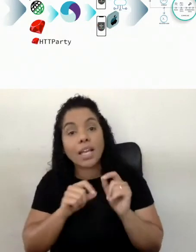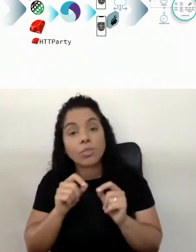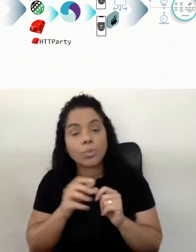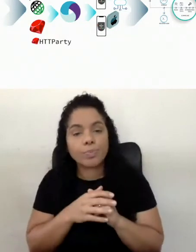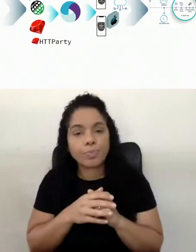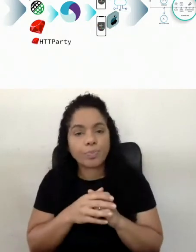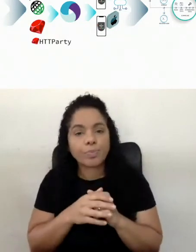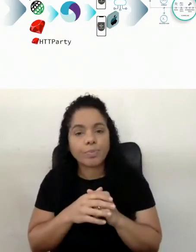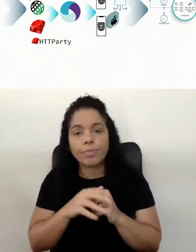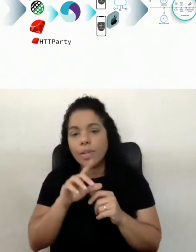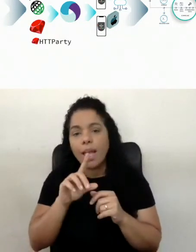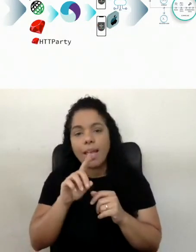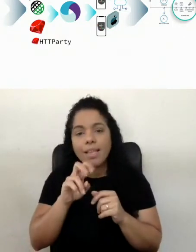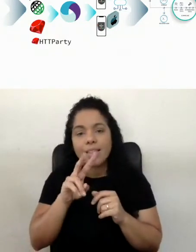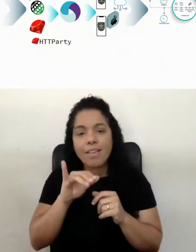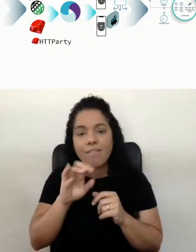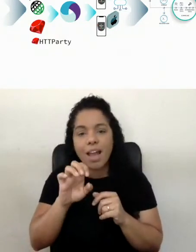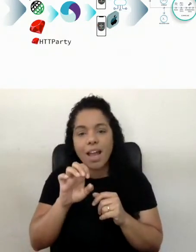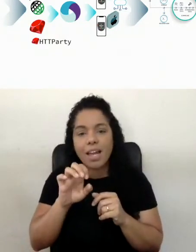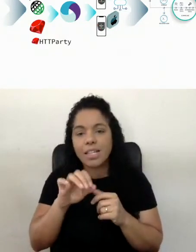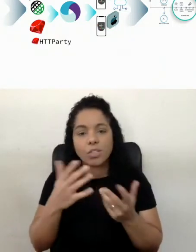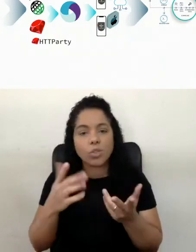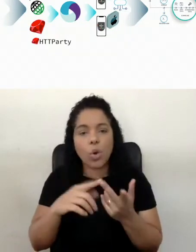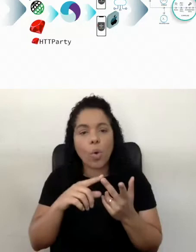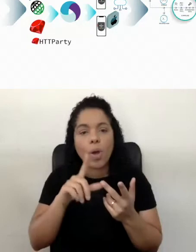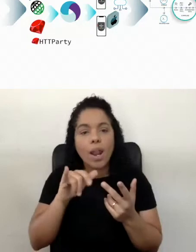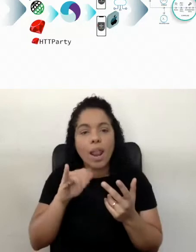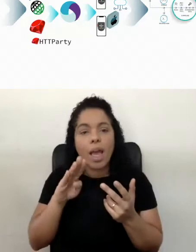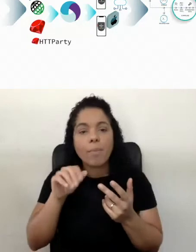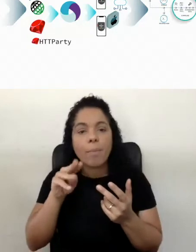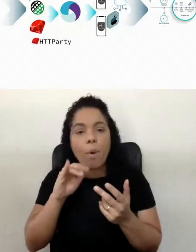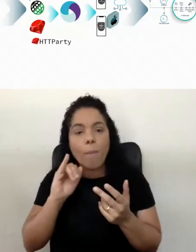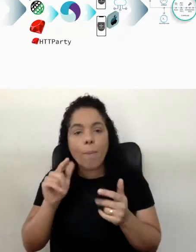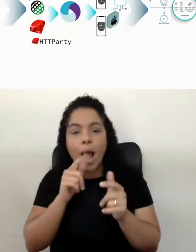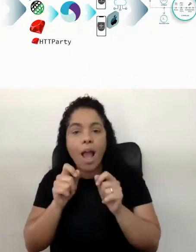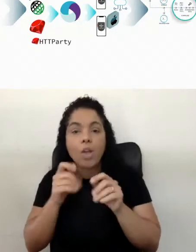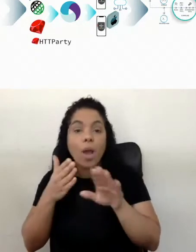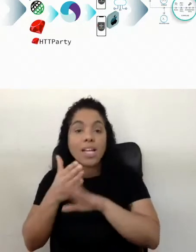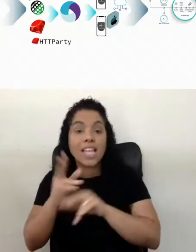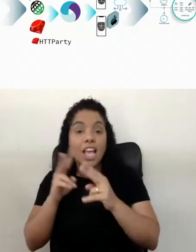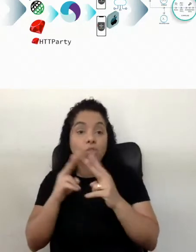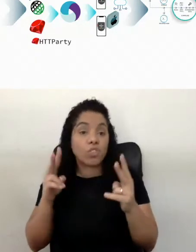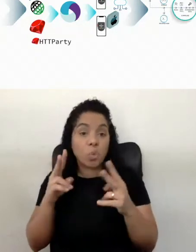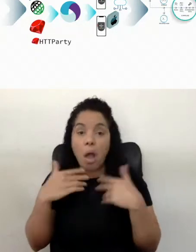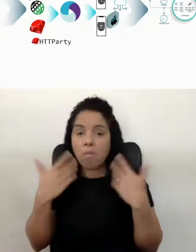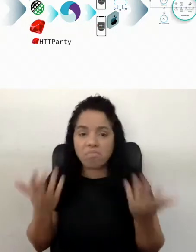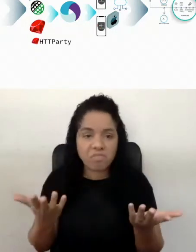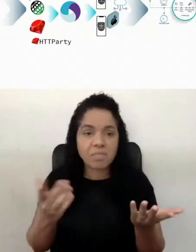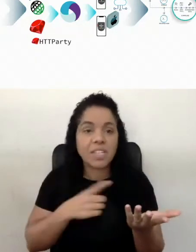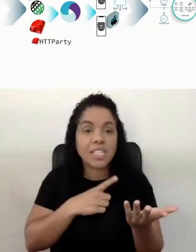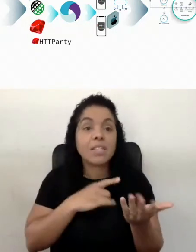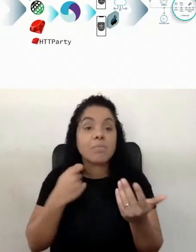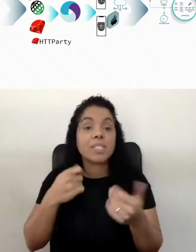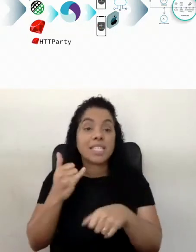device, um lab mobile, onde eu acesso de forma virtual, mas, enfim, eu tenho que ter aqui uma